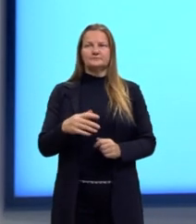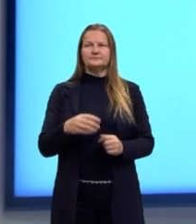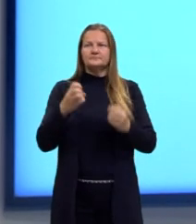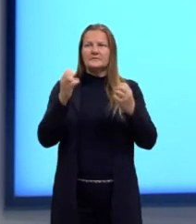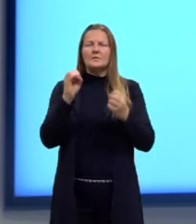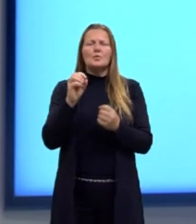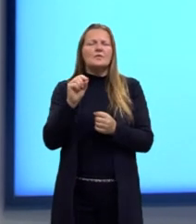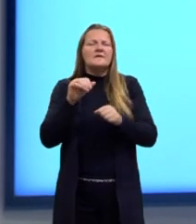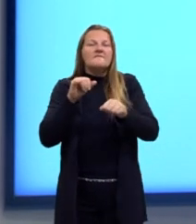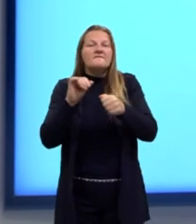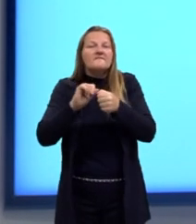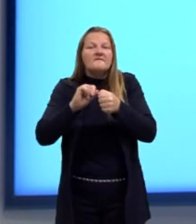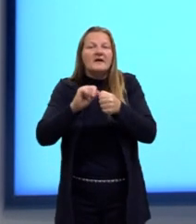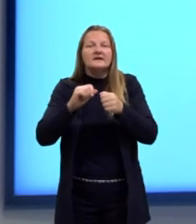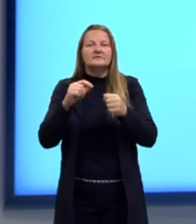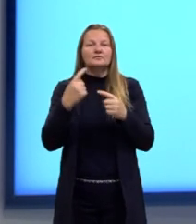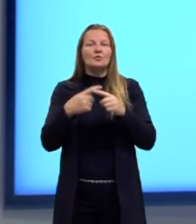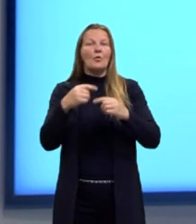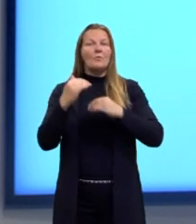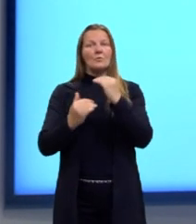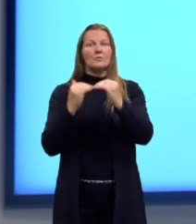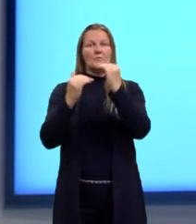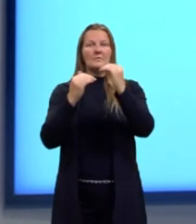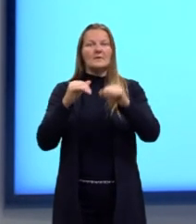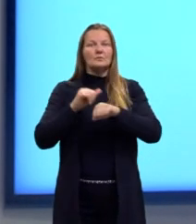o que que faz esse processo acontecer?